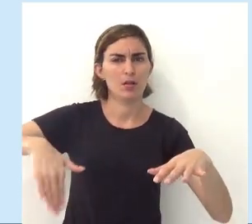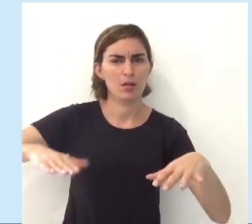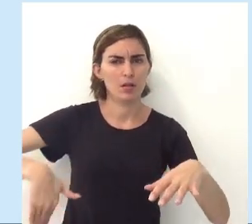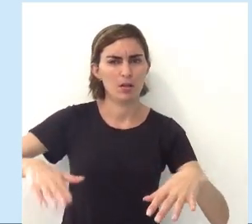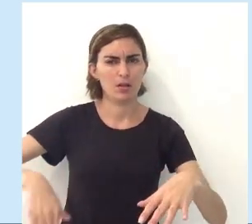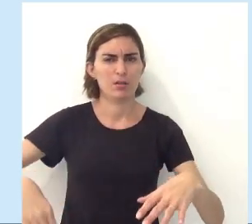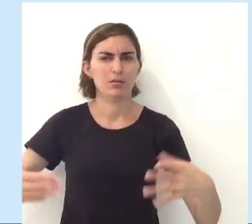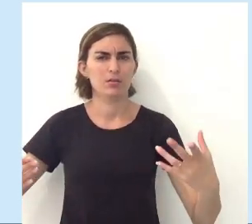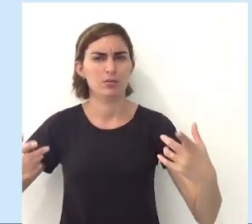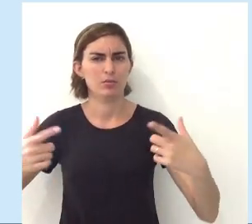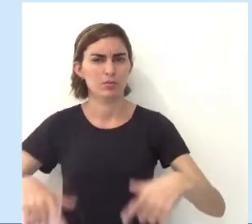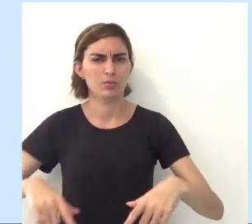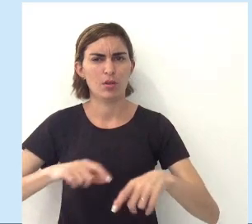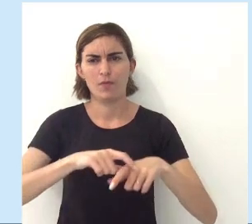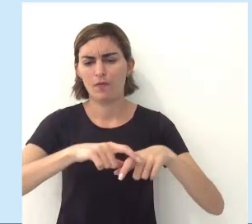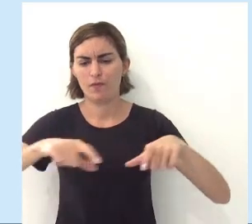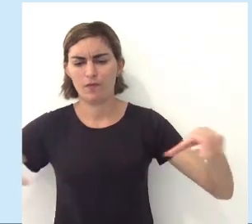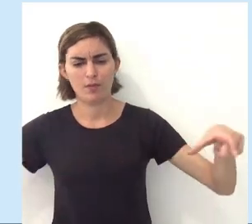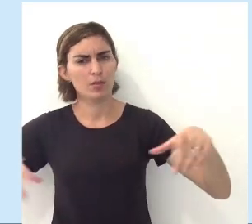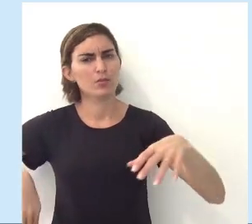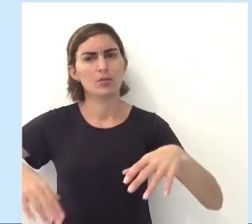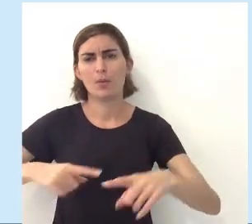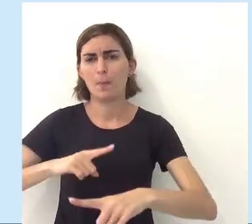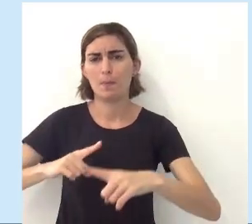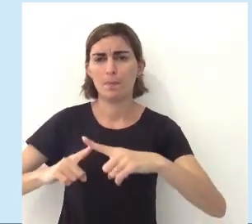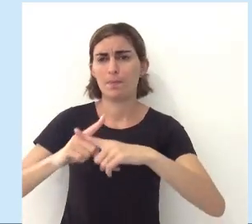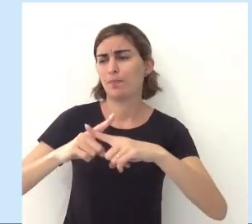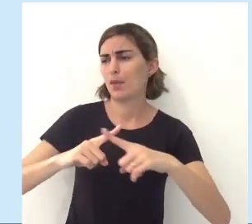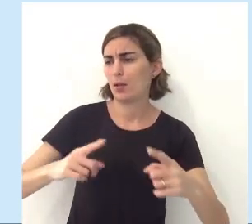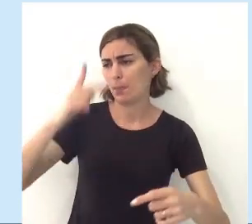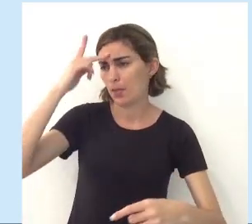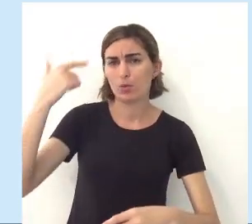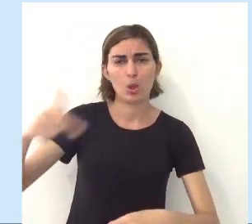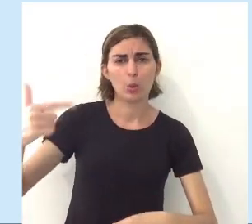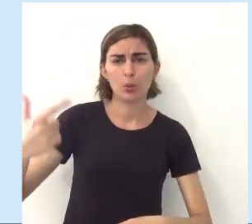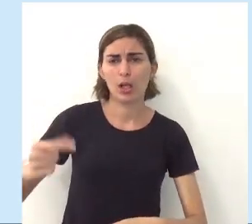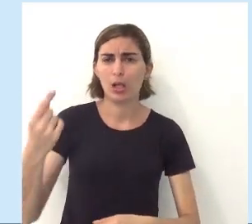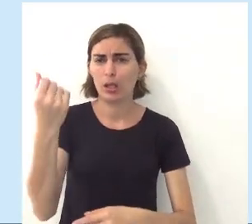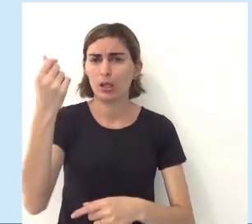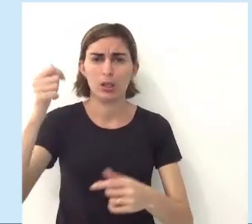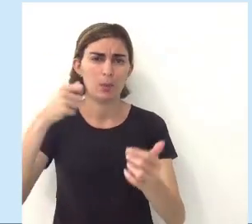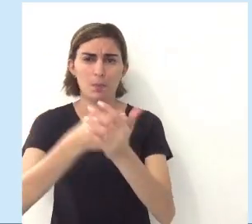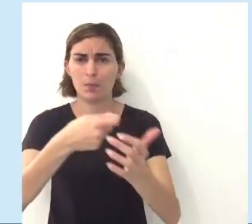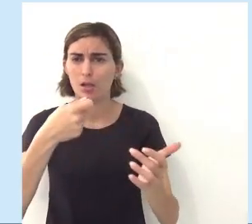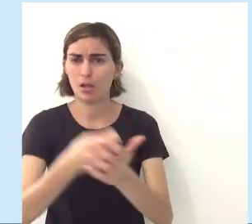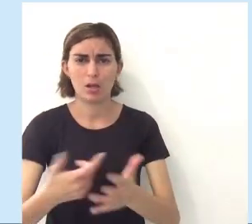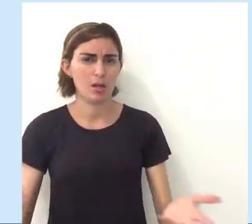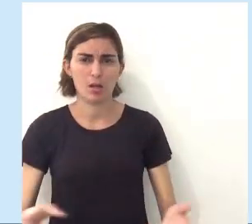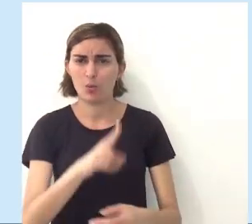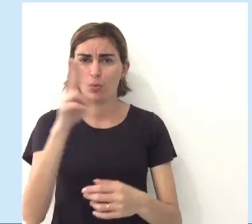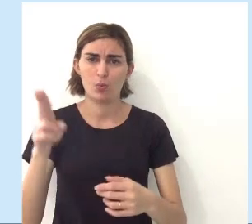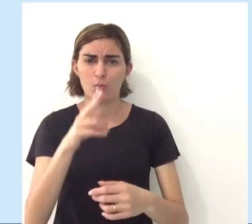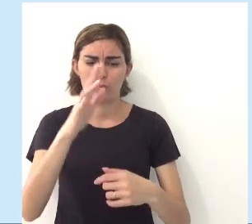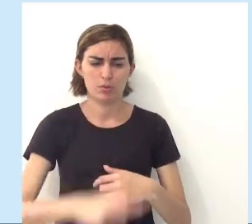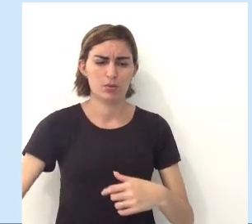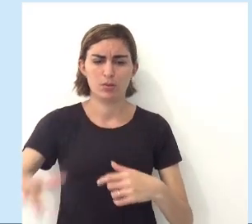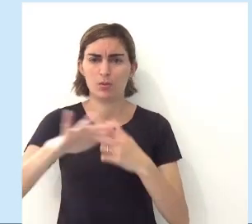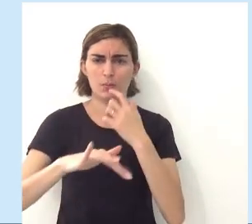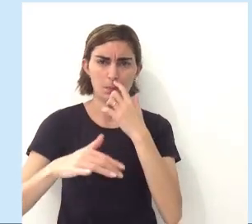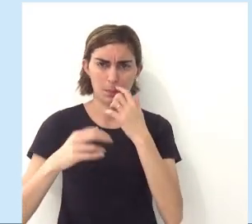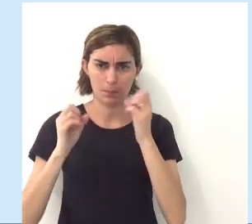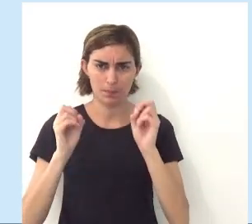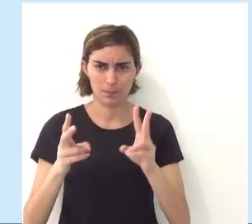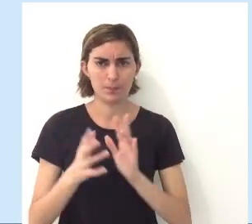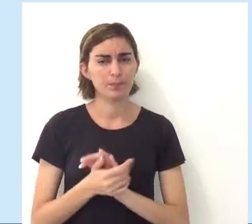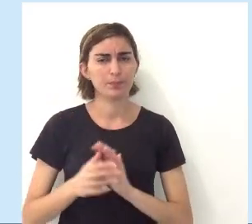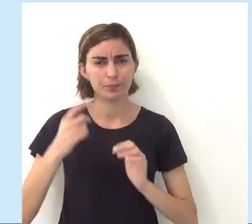de praias, tá, quase que privatizam faixas de praias, impedindo com que pessoas que não tenham recursos para pagar, usufruam daquele